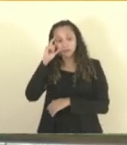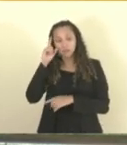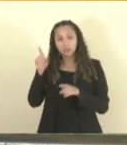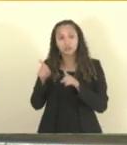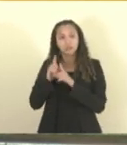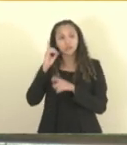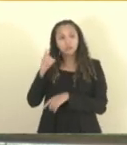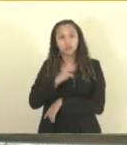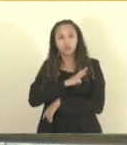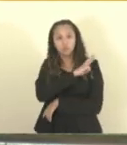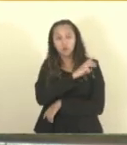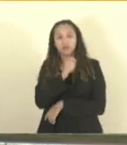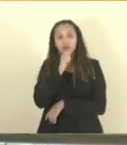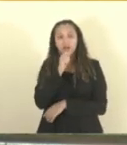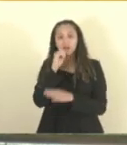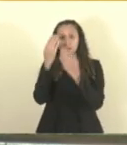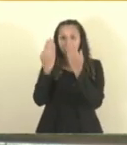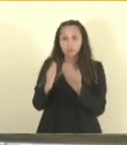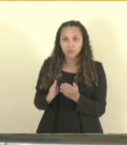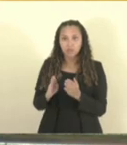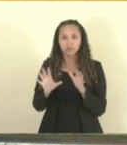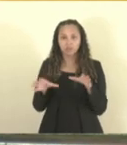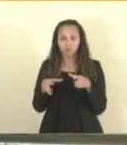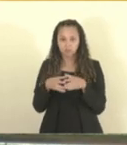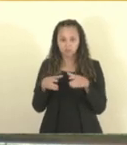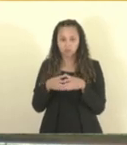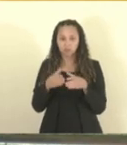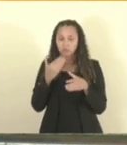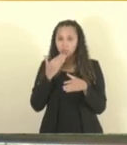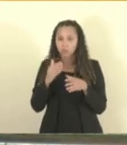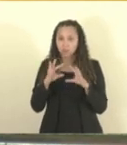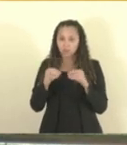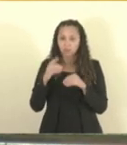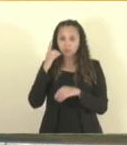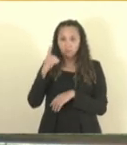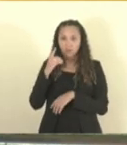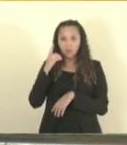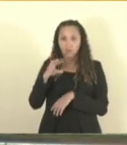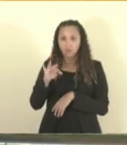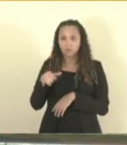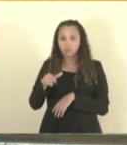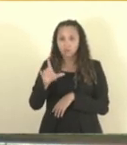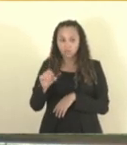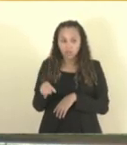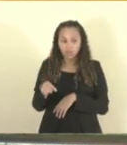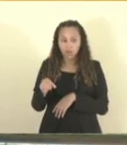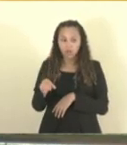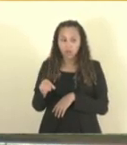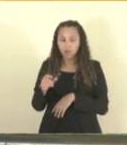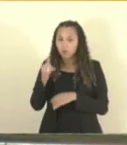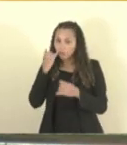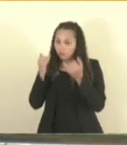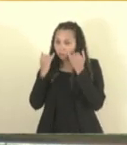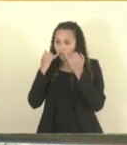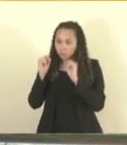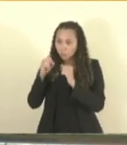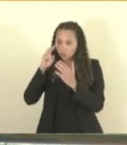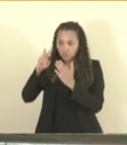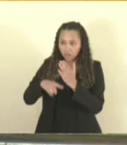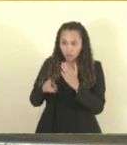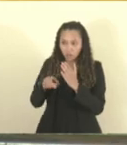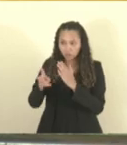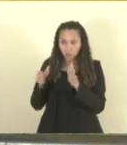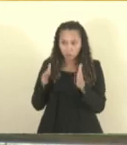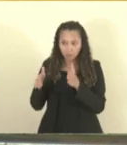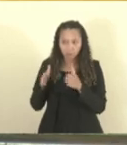Elito a serem analisadas pelas comissões. Eu convoco aí o deputado Thiago Hoffman para nos informar se já está em condições de relatar ou se mantém o